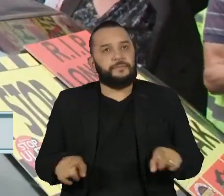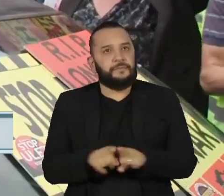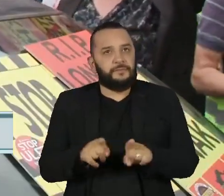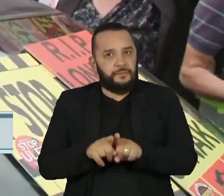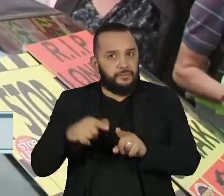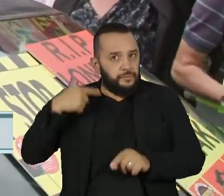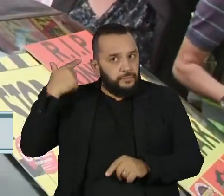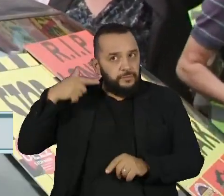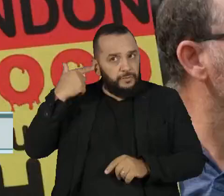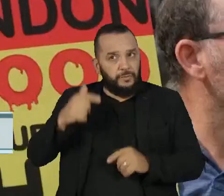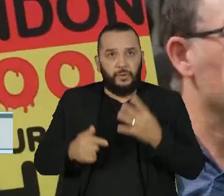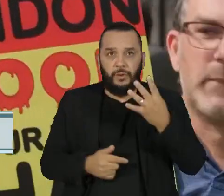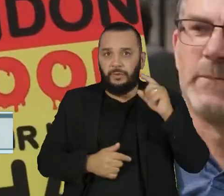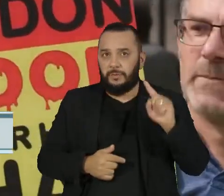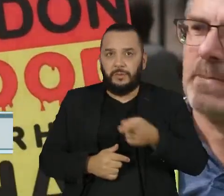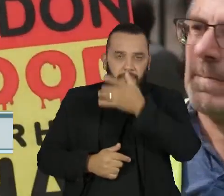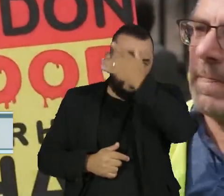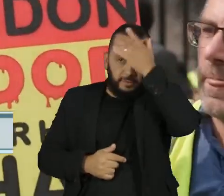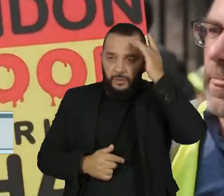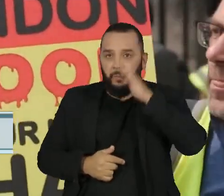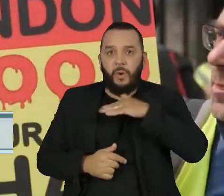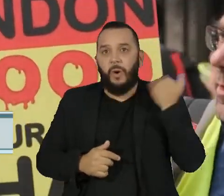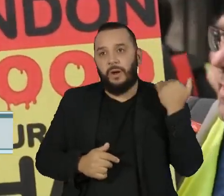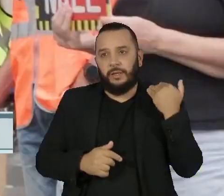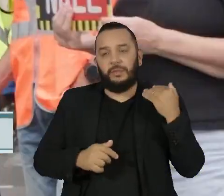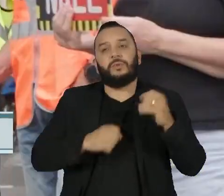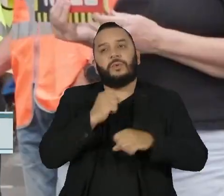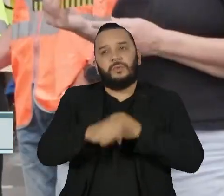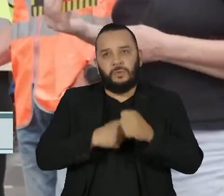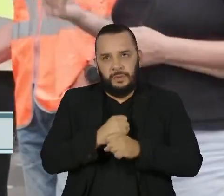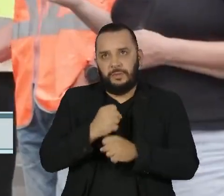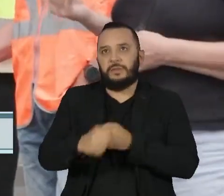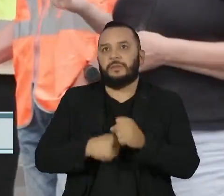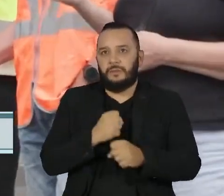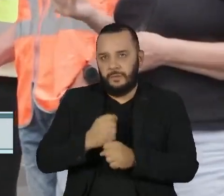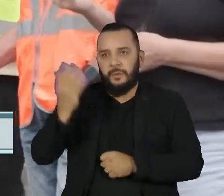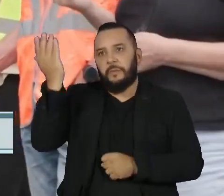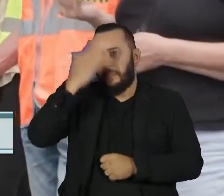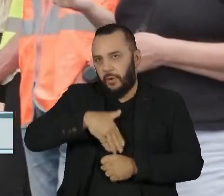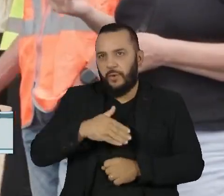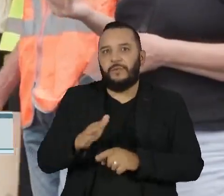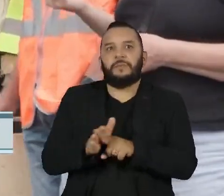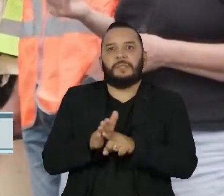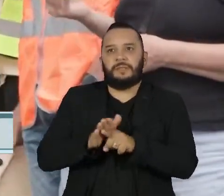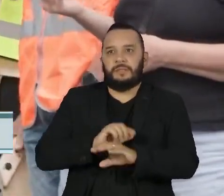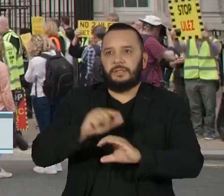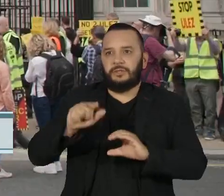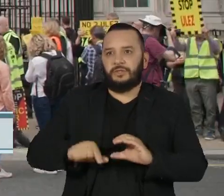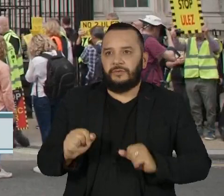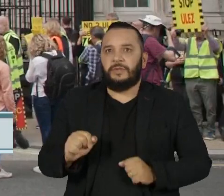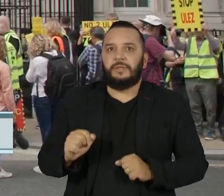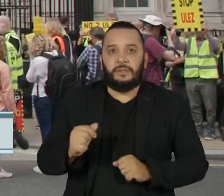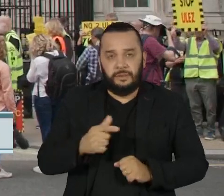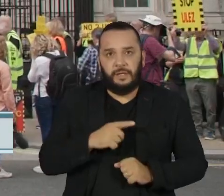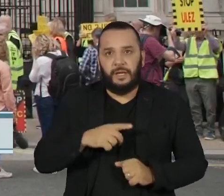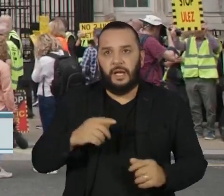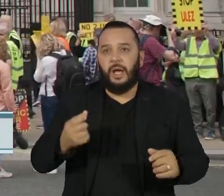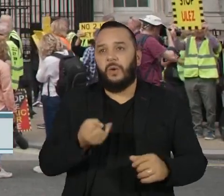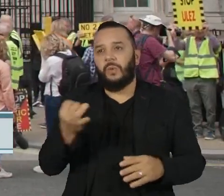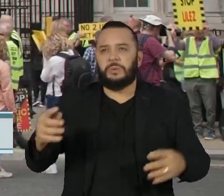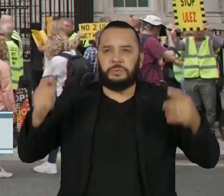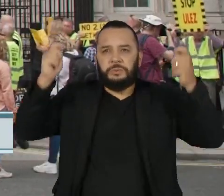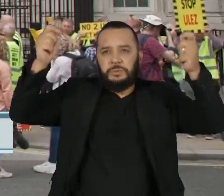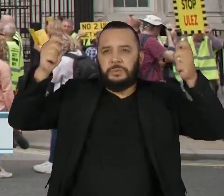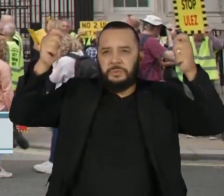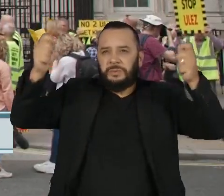morte de 4 mil pessoas por ano. Apesar dos dados comprovados por pesquisas científicas, houve protestos